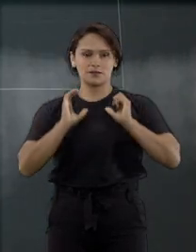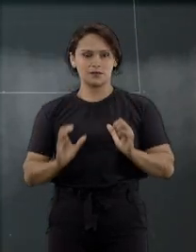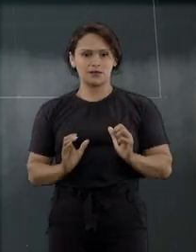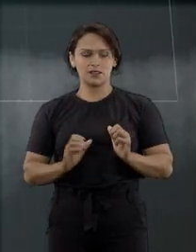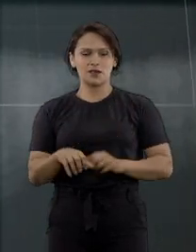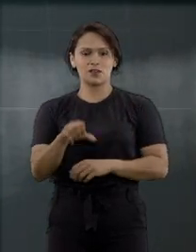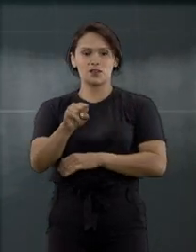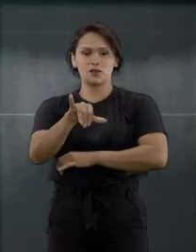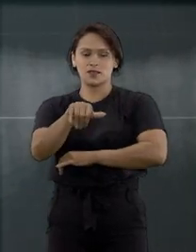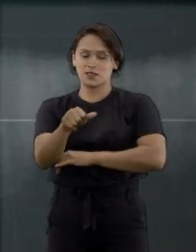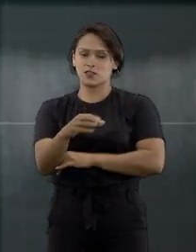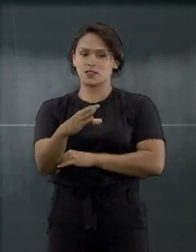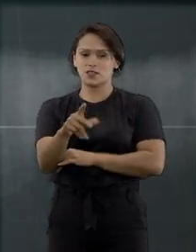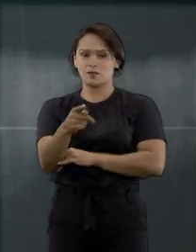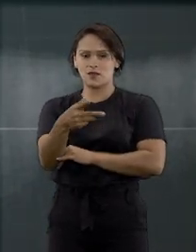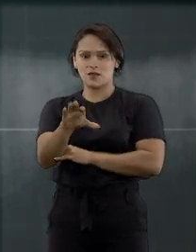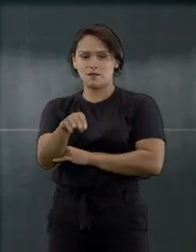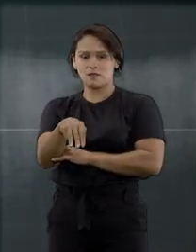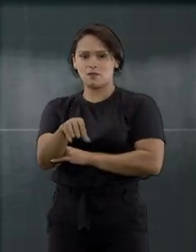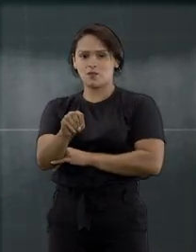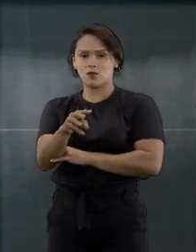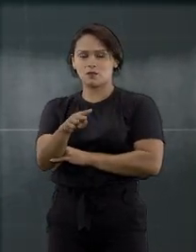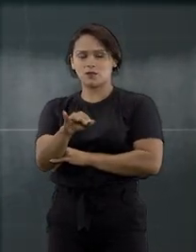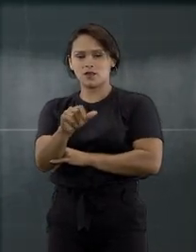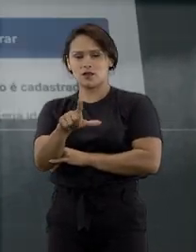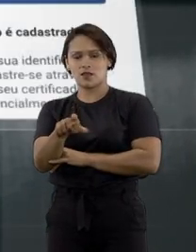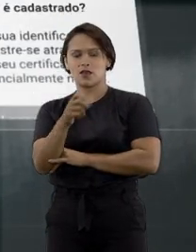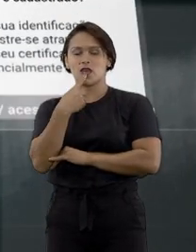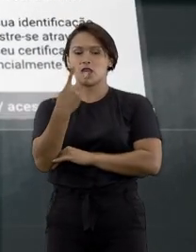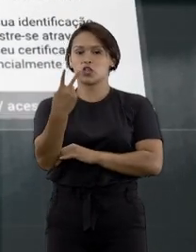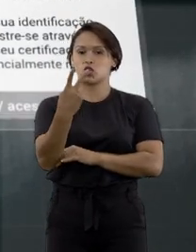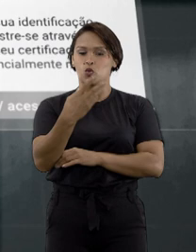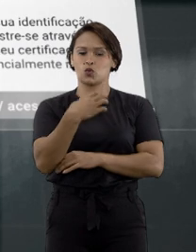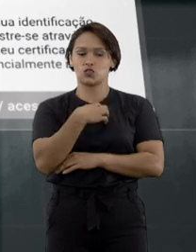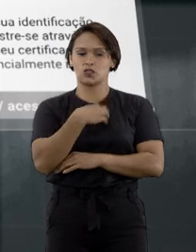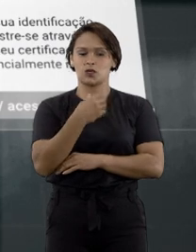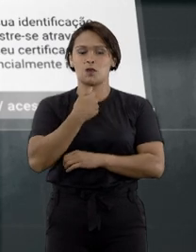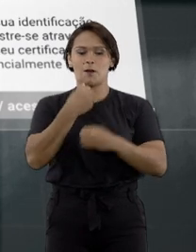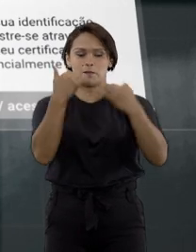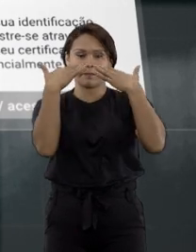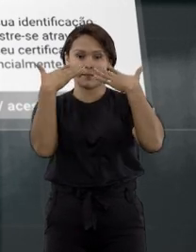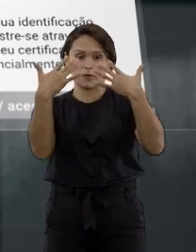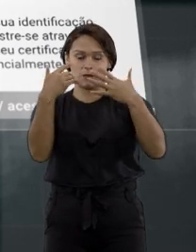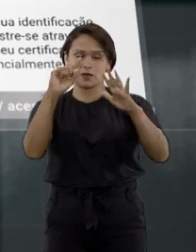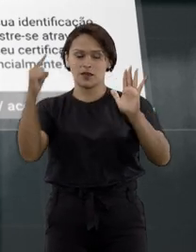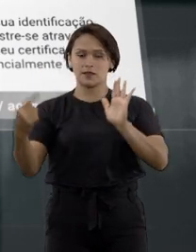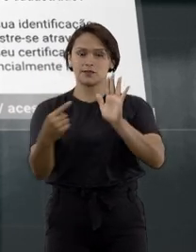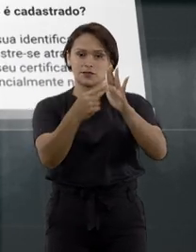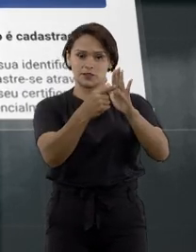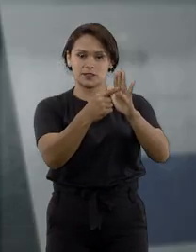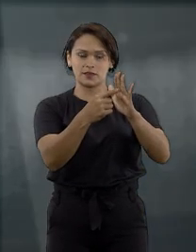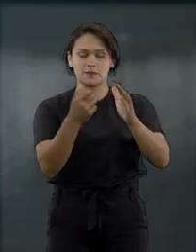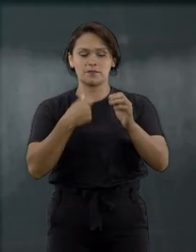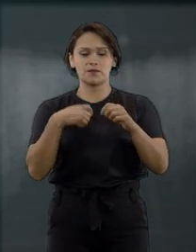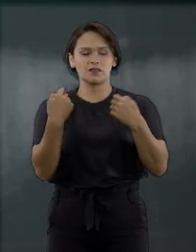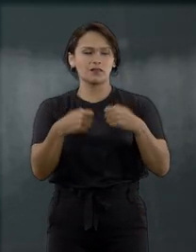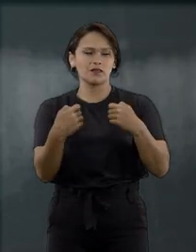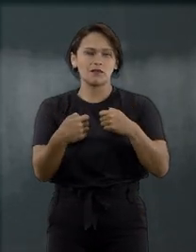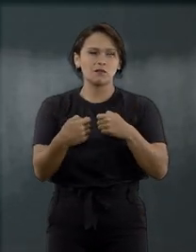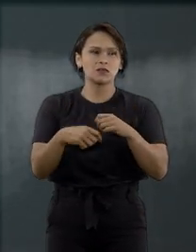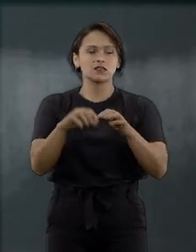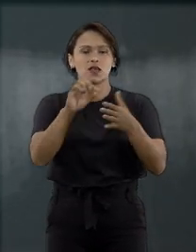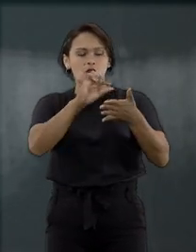CPE Mobile, existem duas formas de acesso, pública e autenticada. Sem a necessidade de login, o